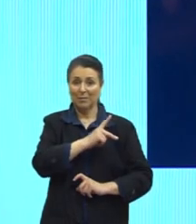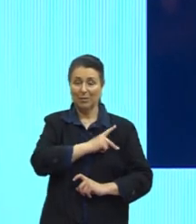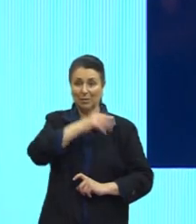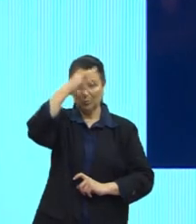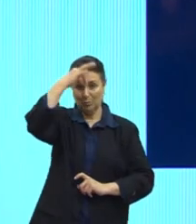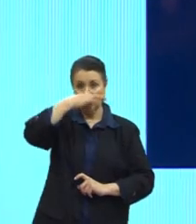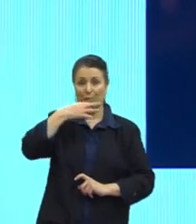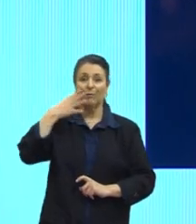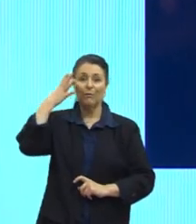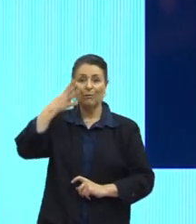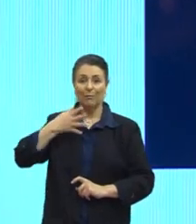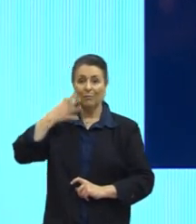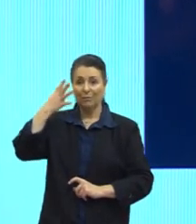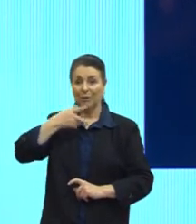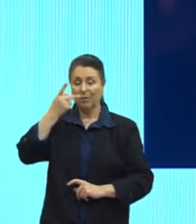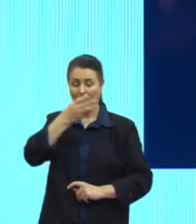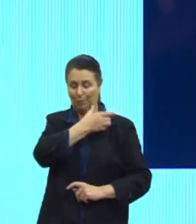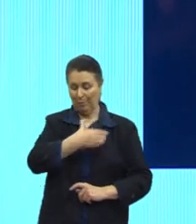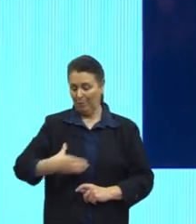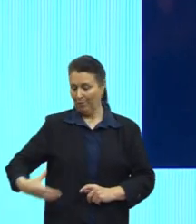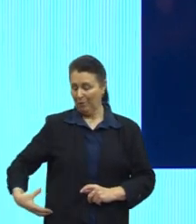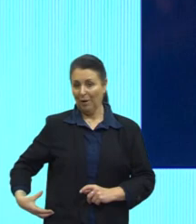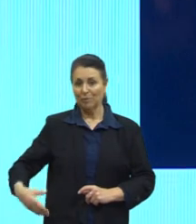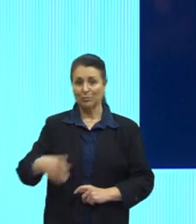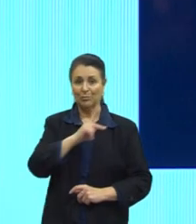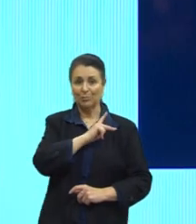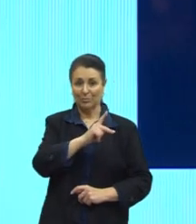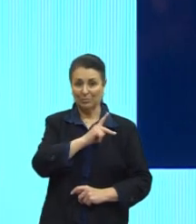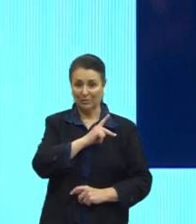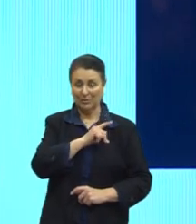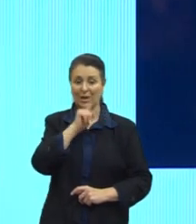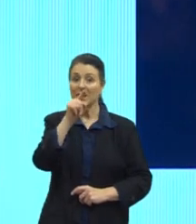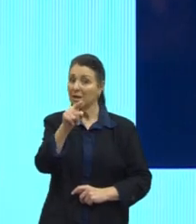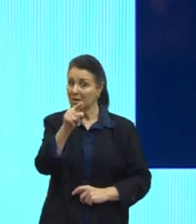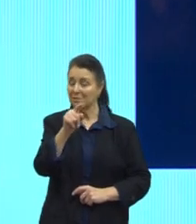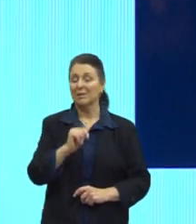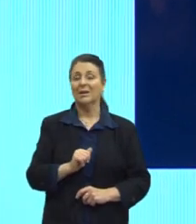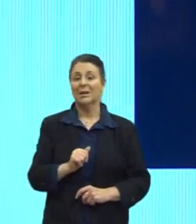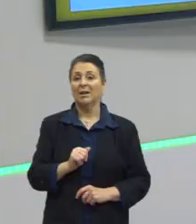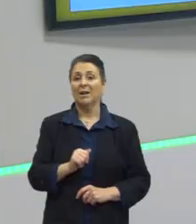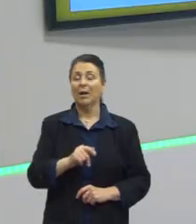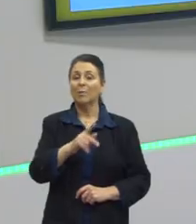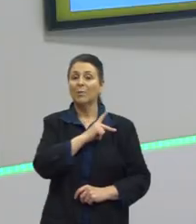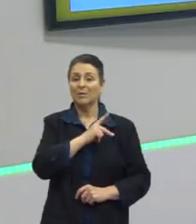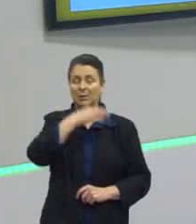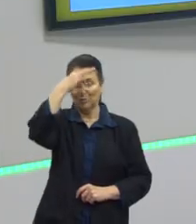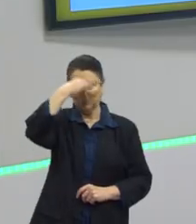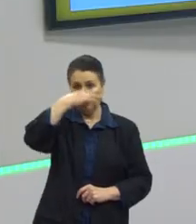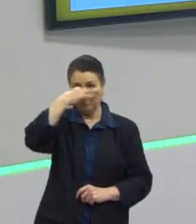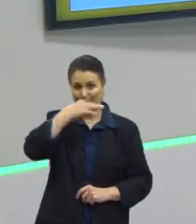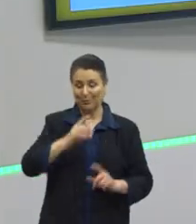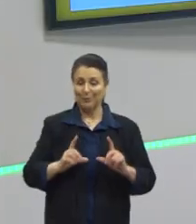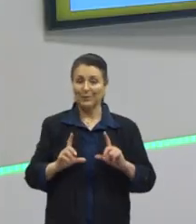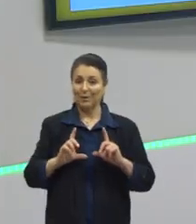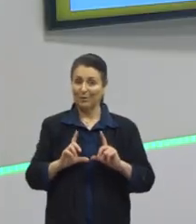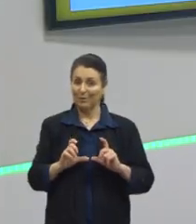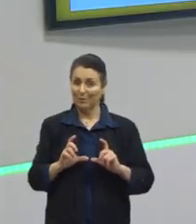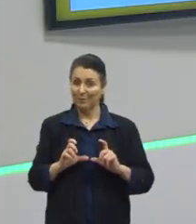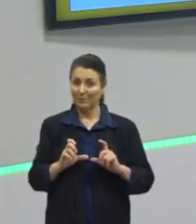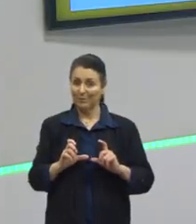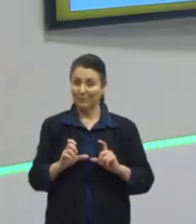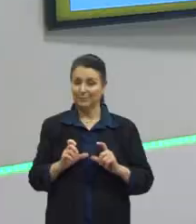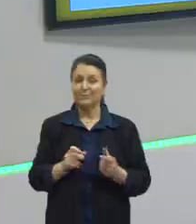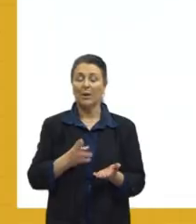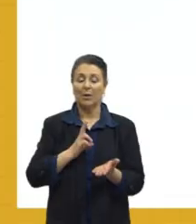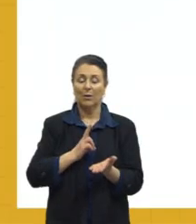discursando, né, com a faixa presidencial. Esse é o presidente do Peru, tá? Vamos passar aqui, então, mais uma, vamos ver